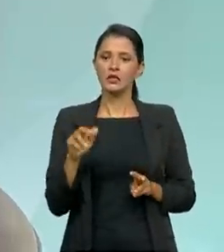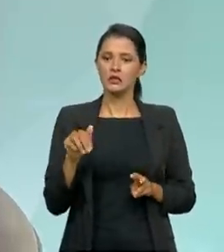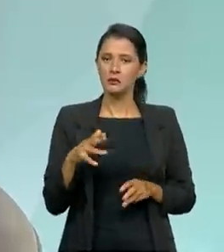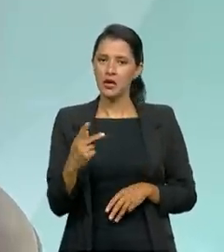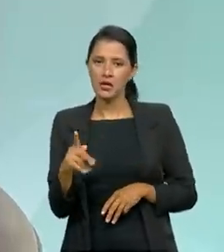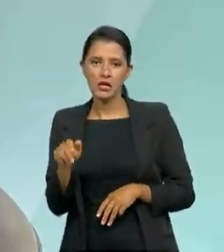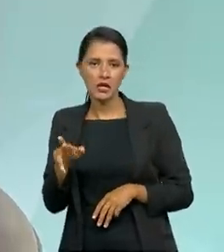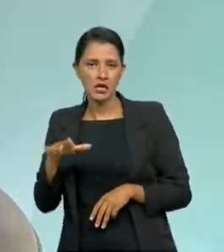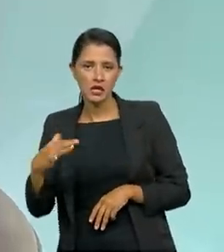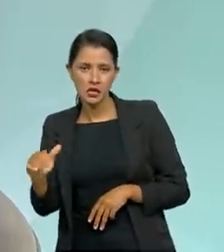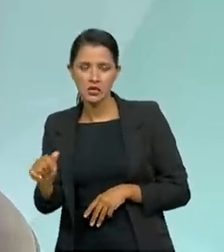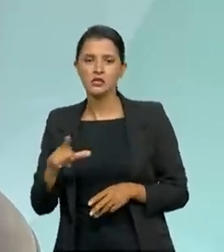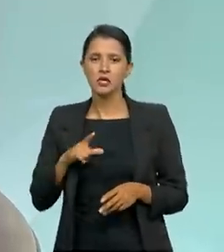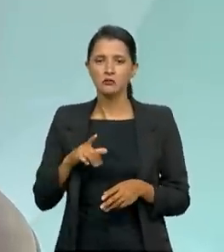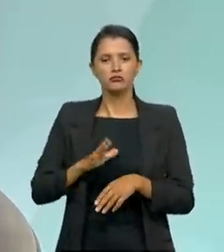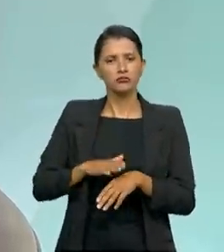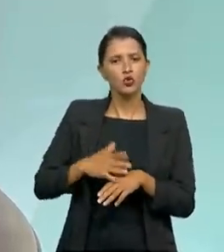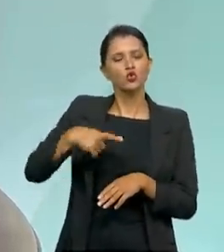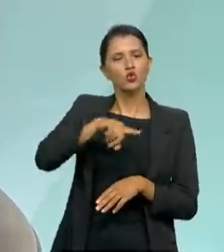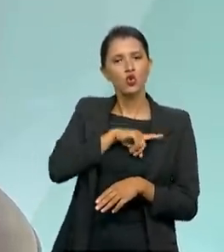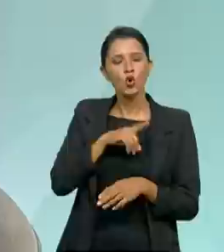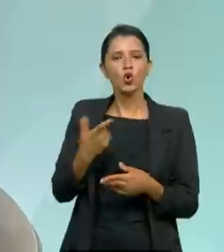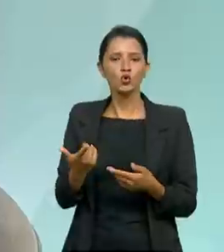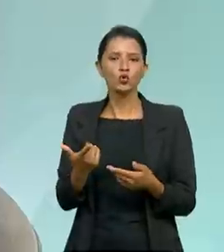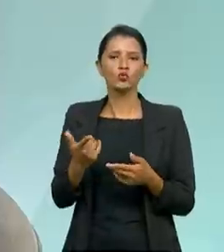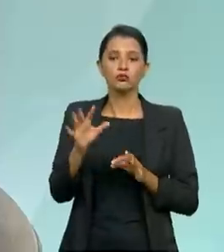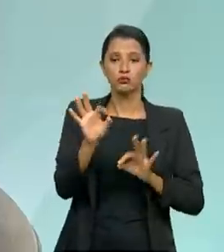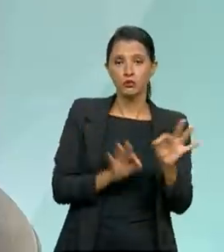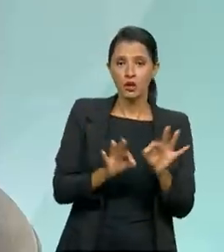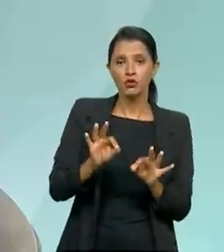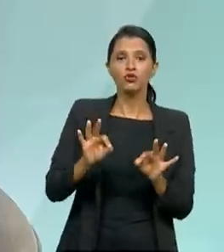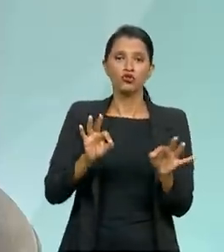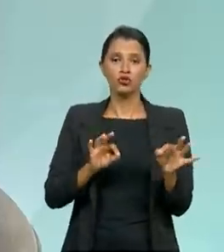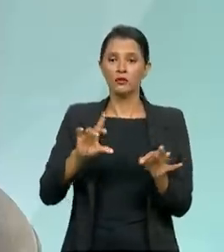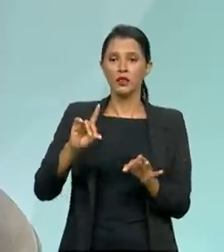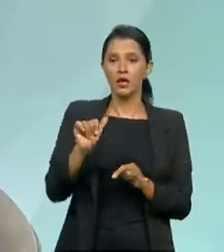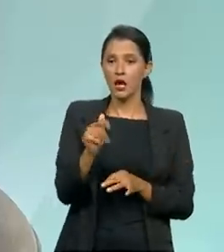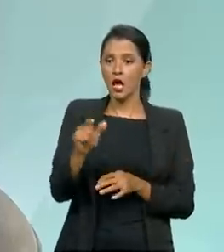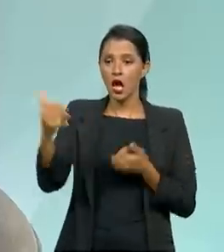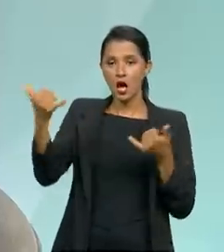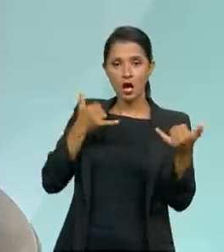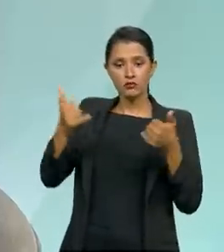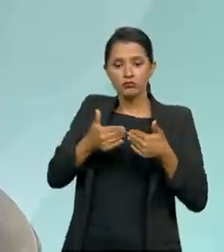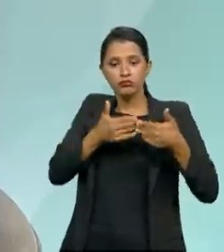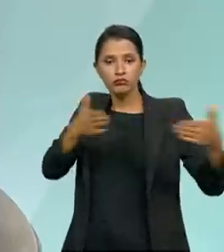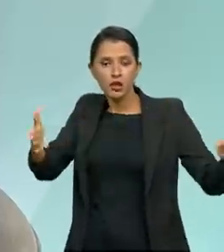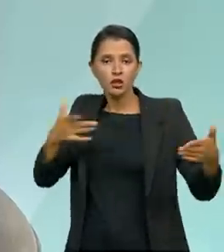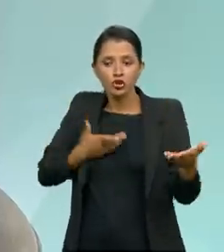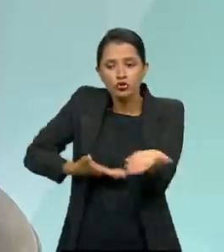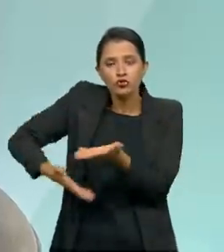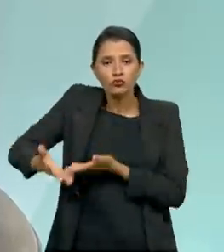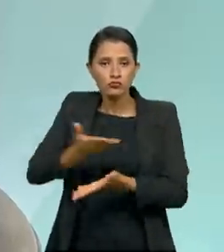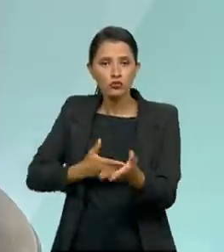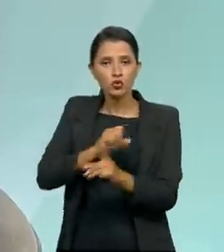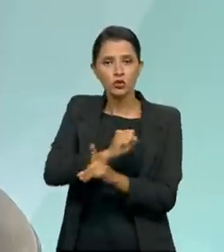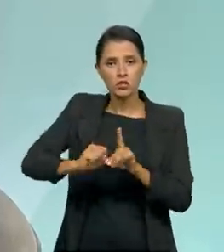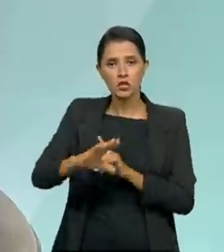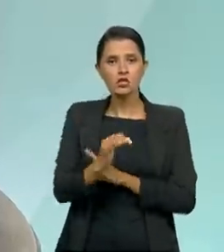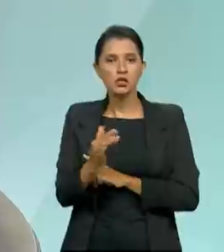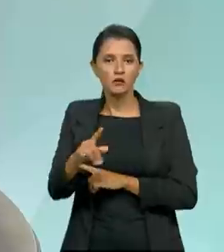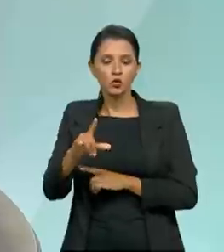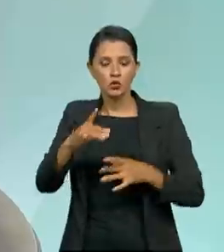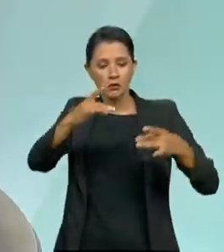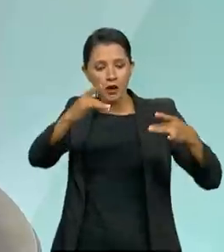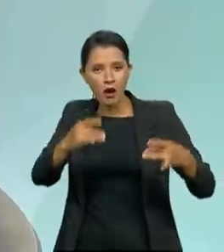atuações, nosso plano de dados abertos, que nós tocamos aí com a sociedade civil. Então, todos esses aspectos, eles